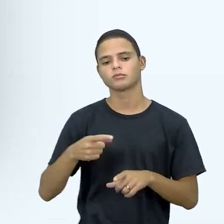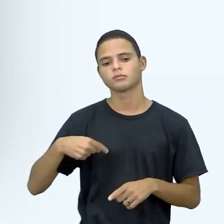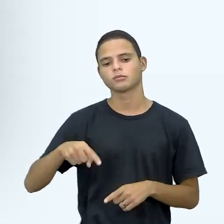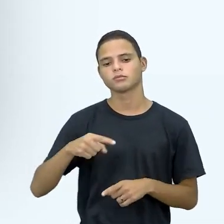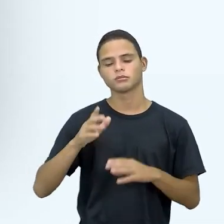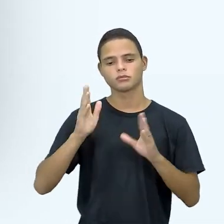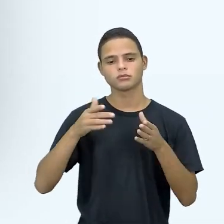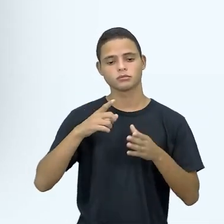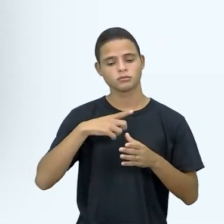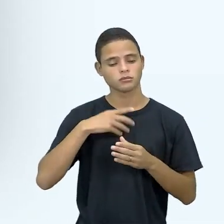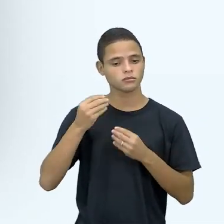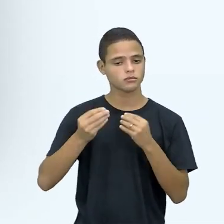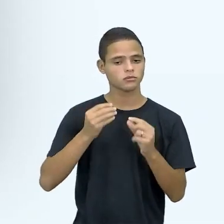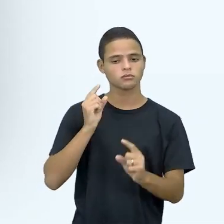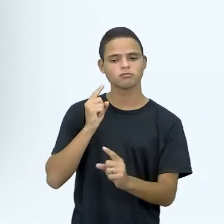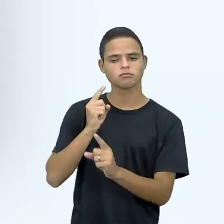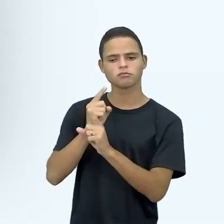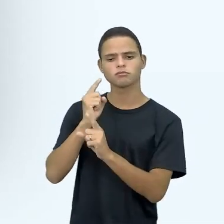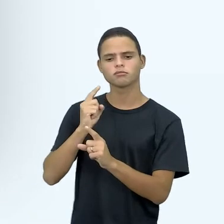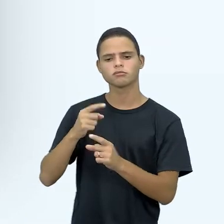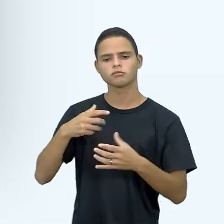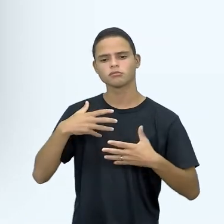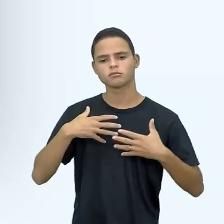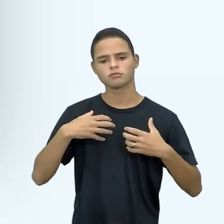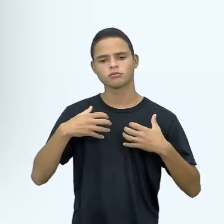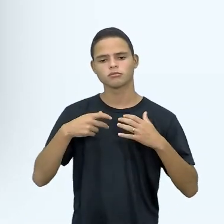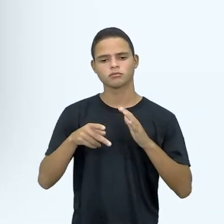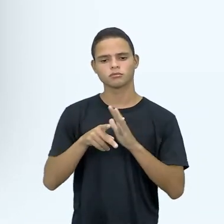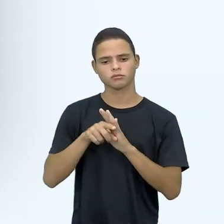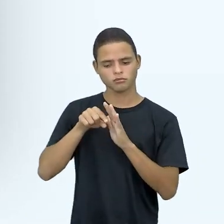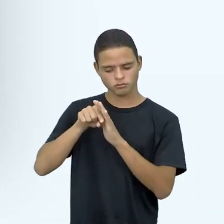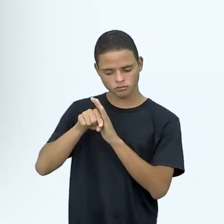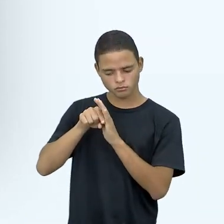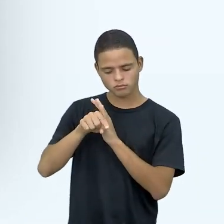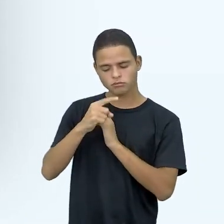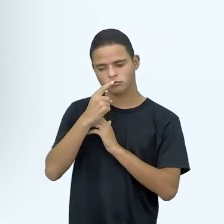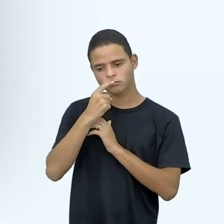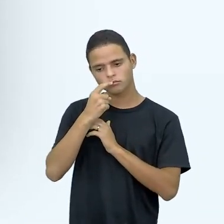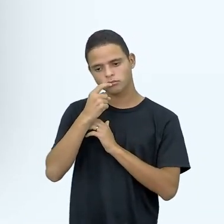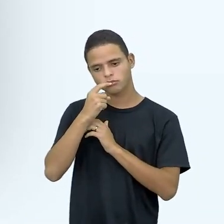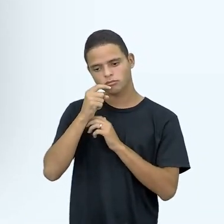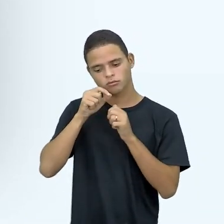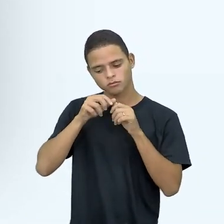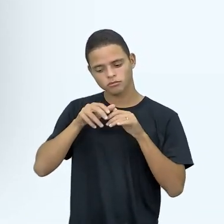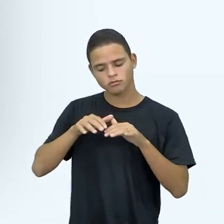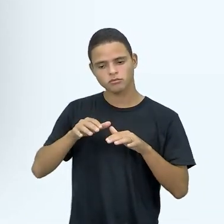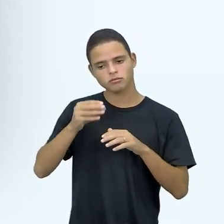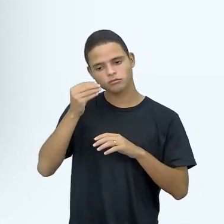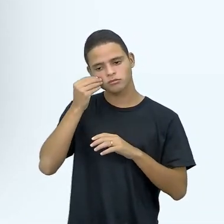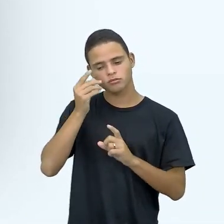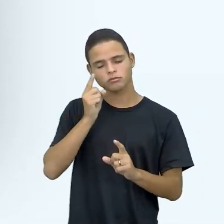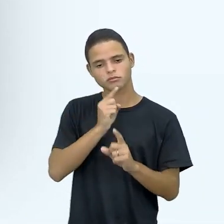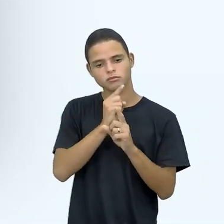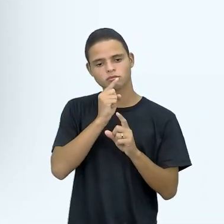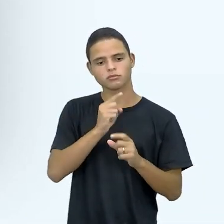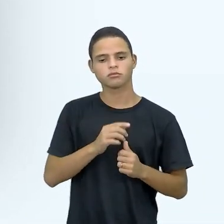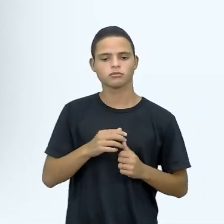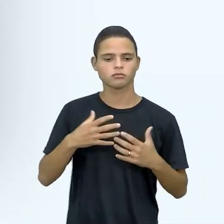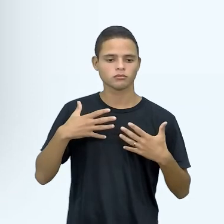tem uma forma de detectar, né, que seria justamente pelo exame de sangue, né, a forma de detecção, então, da anemia.